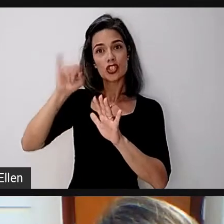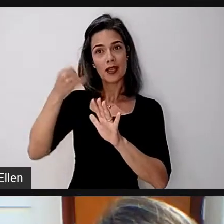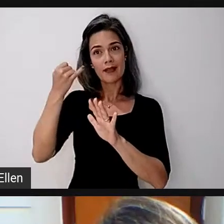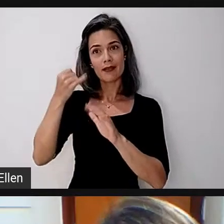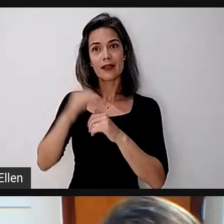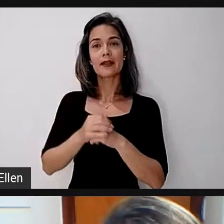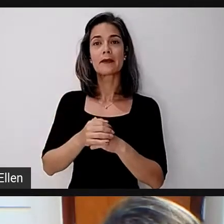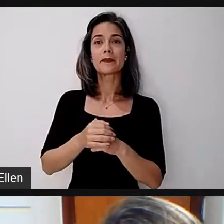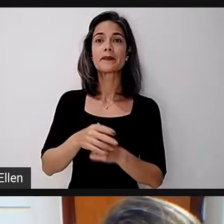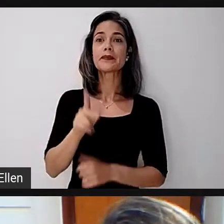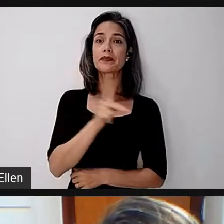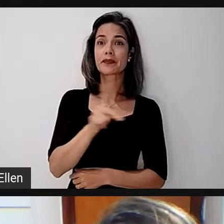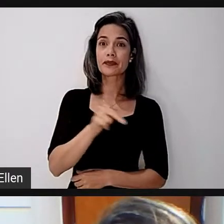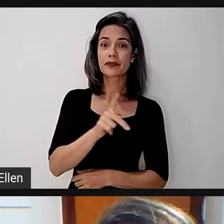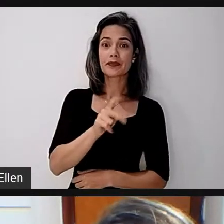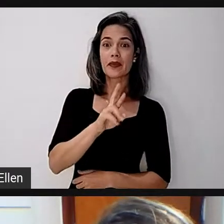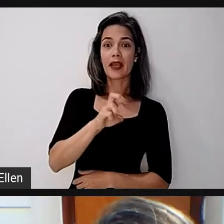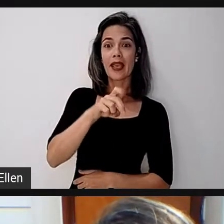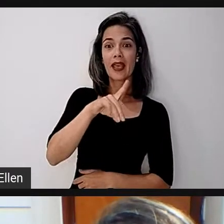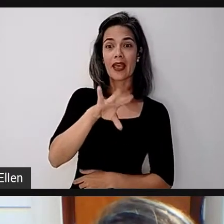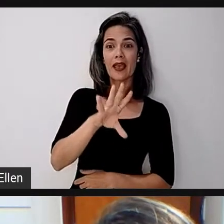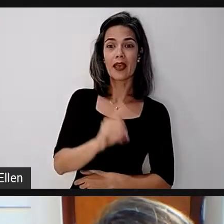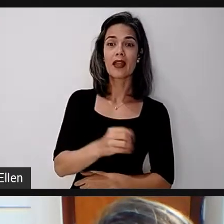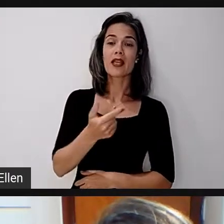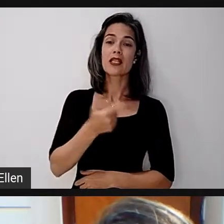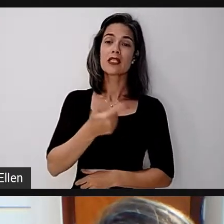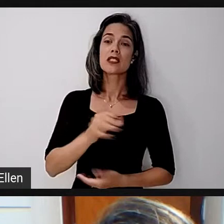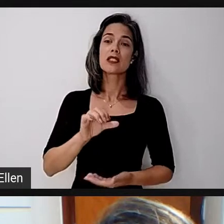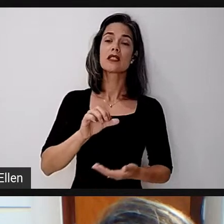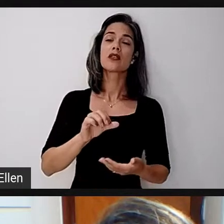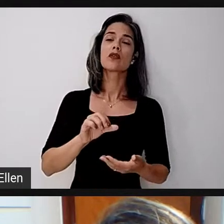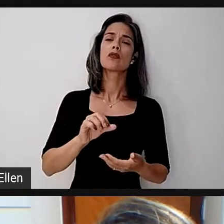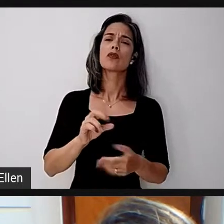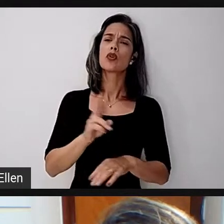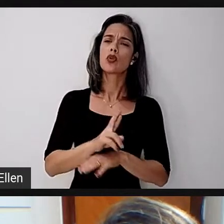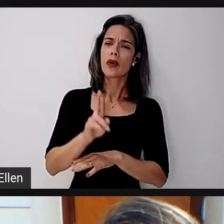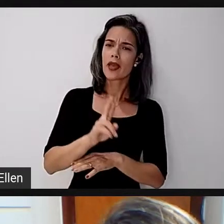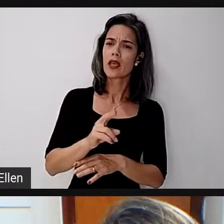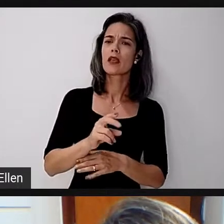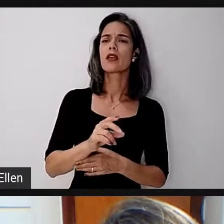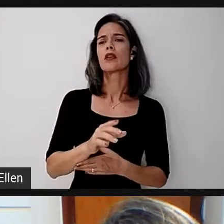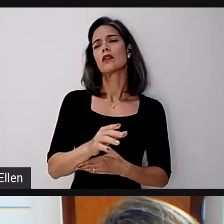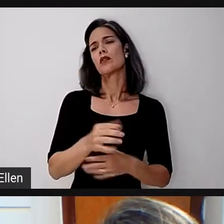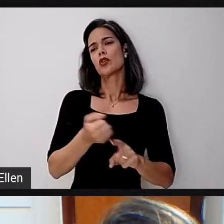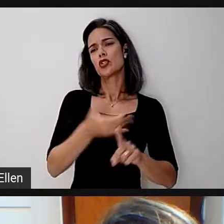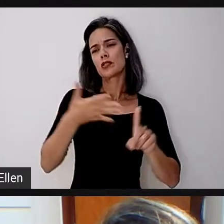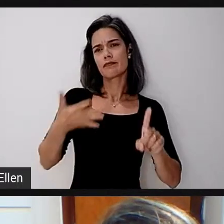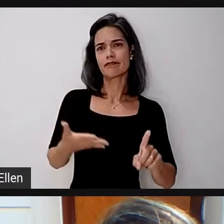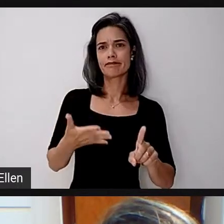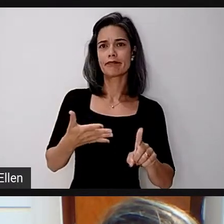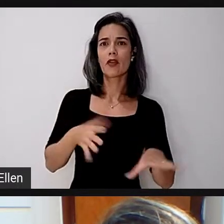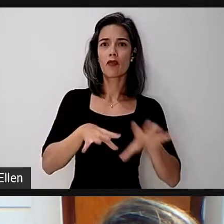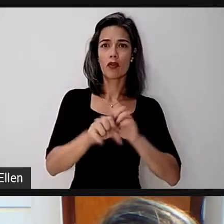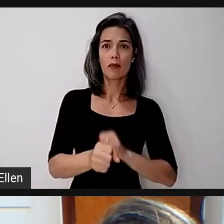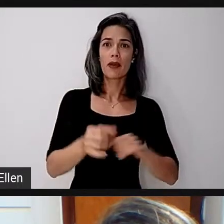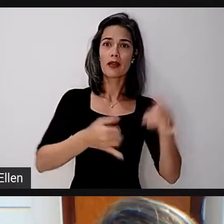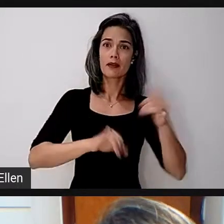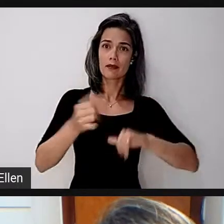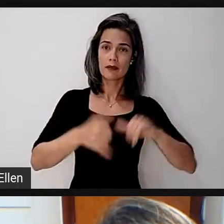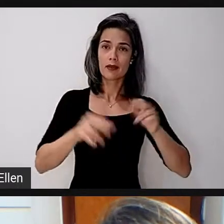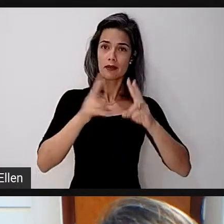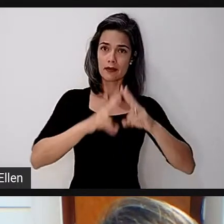Renato é pró-reitor de extensão, graduado em Química pela Universidade Federal de Santa Catarina,